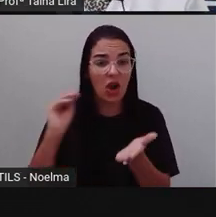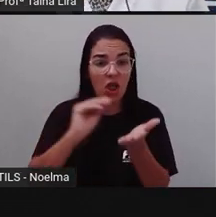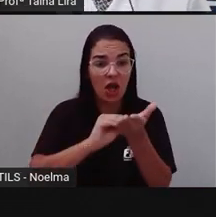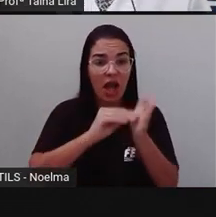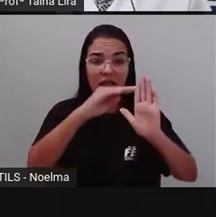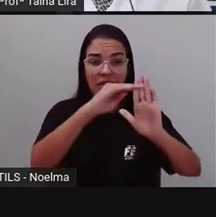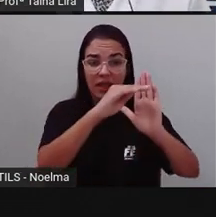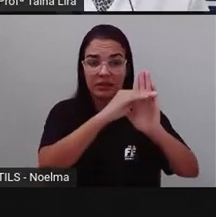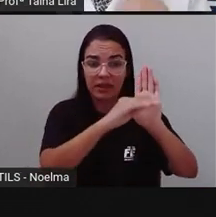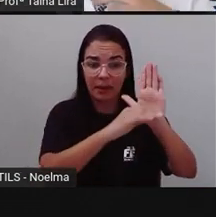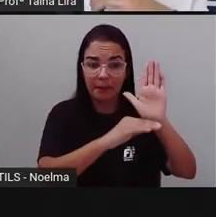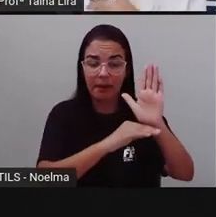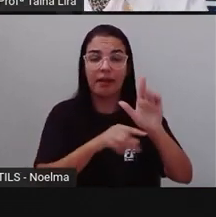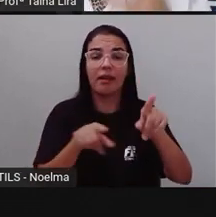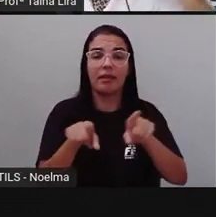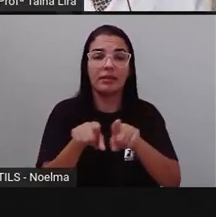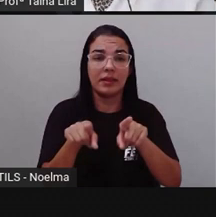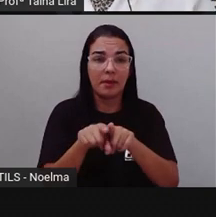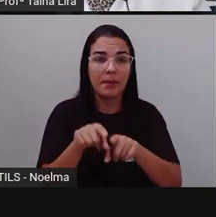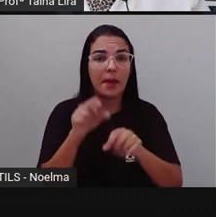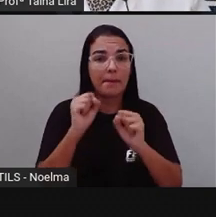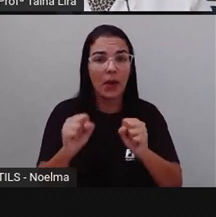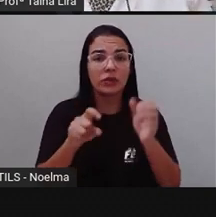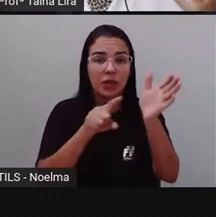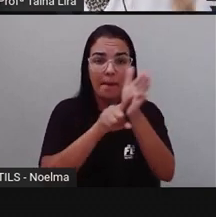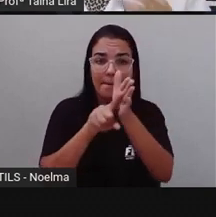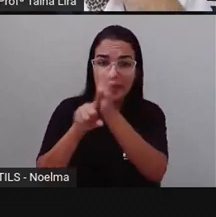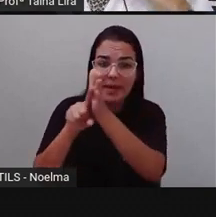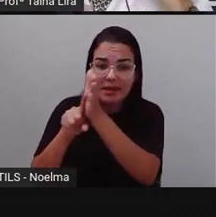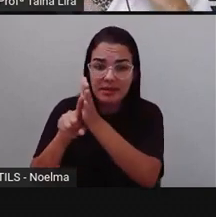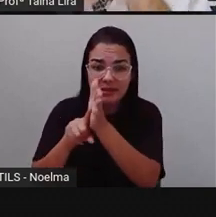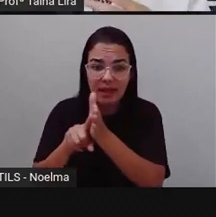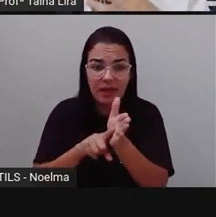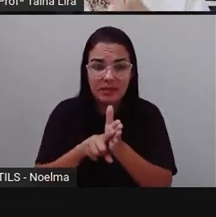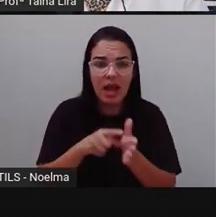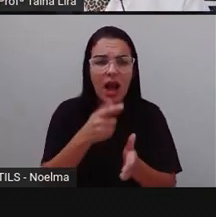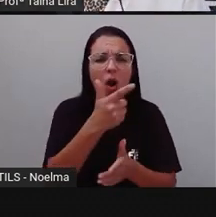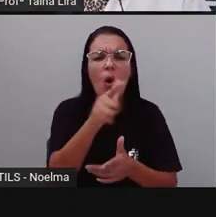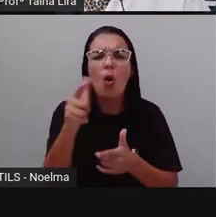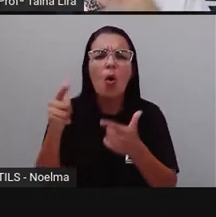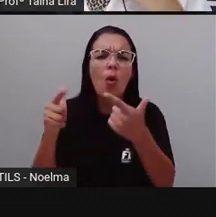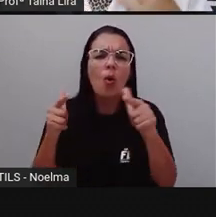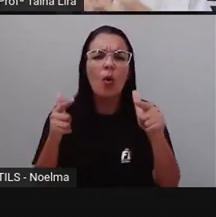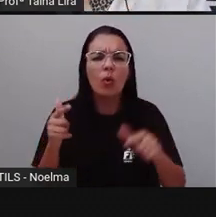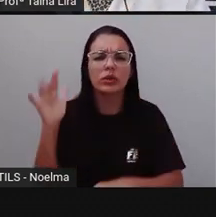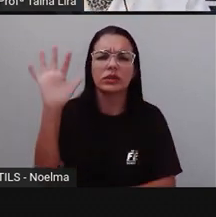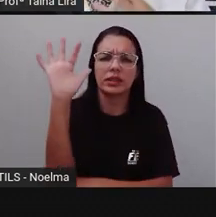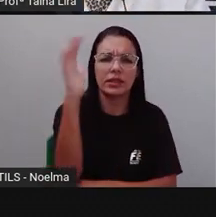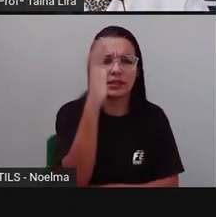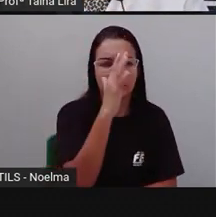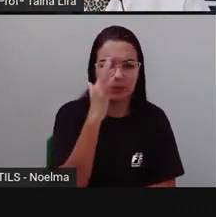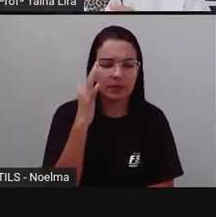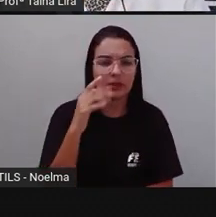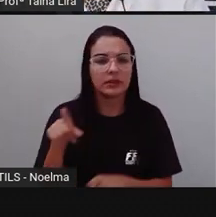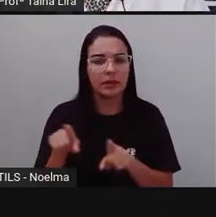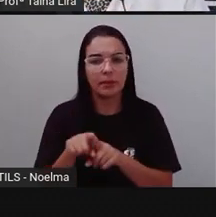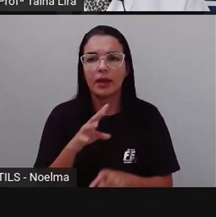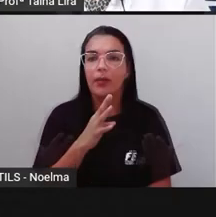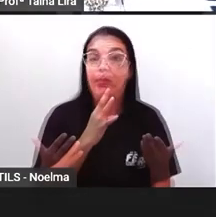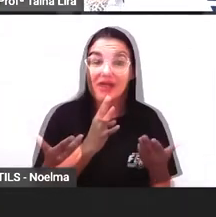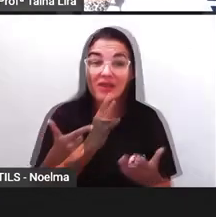Inclusive vocês podem estar pesquisando, Tá? Outros tipos de planta, Para conhecerem aí, Tá?